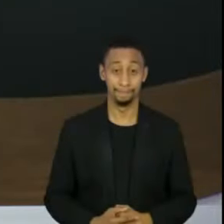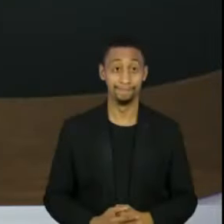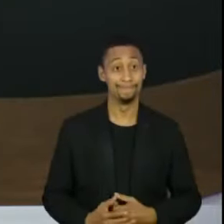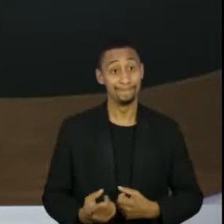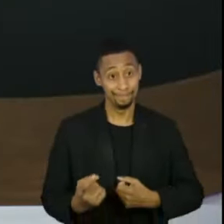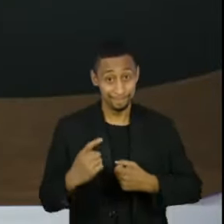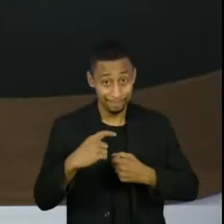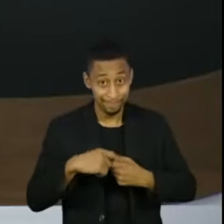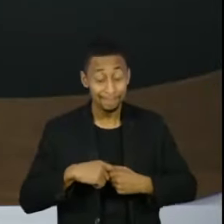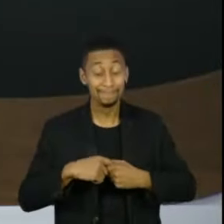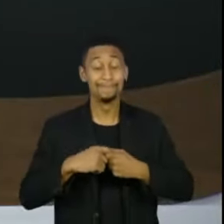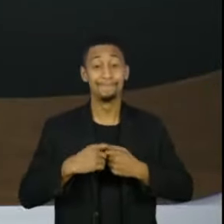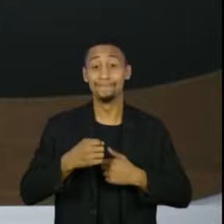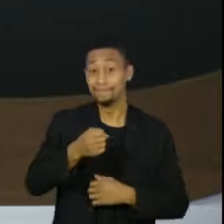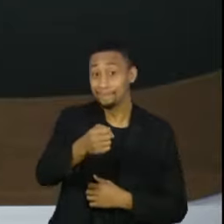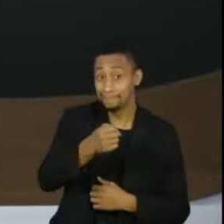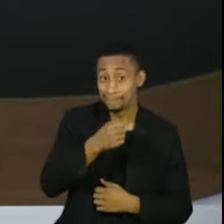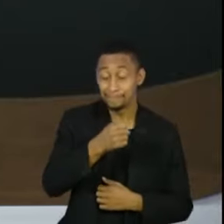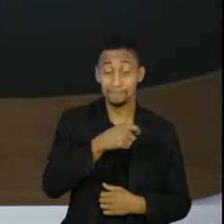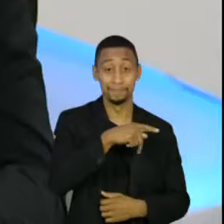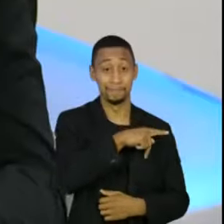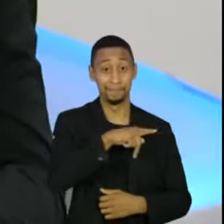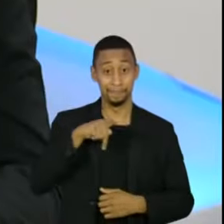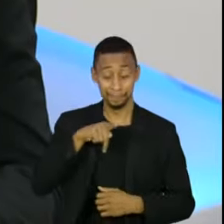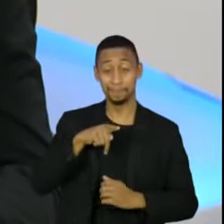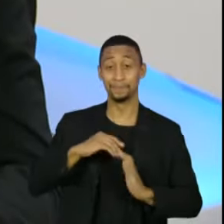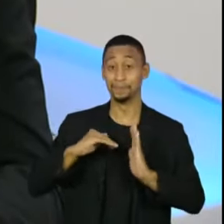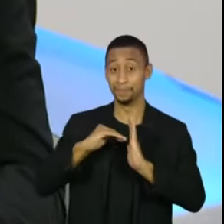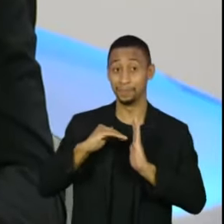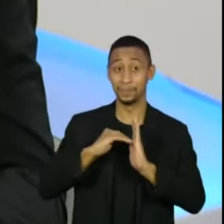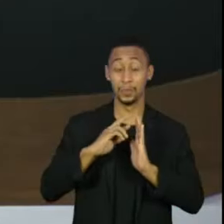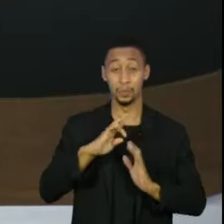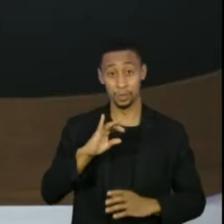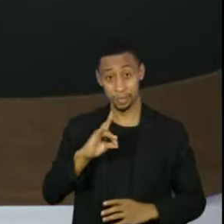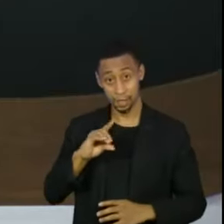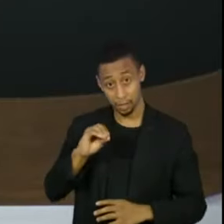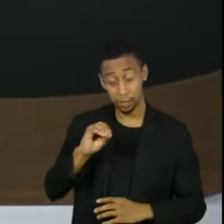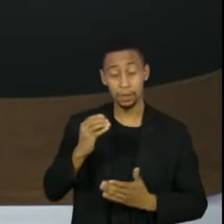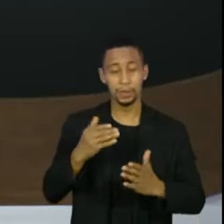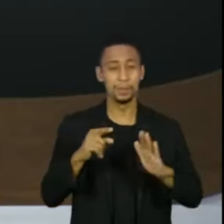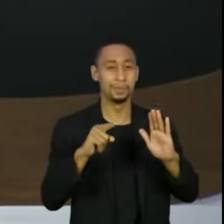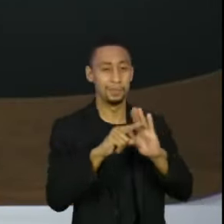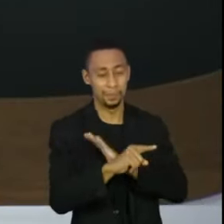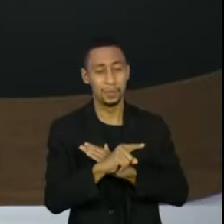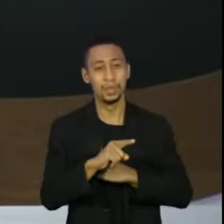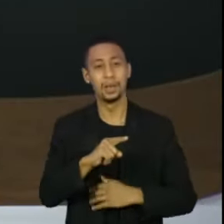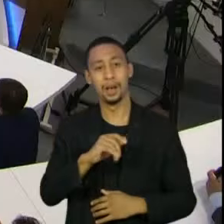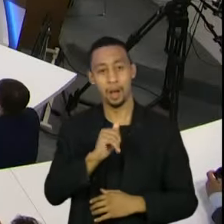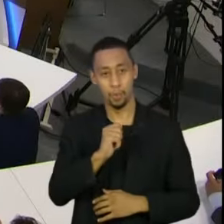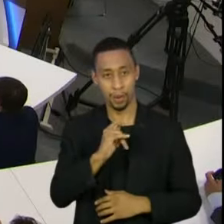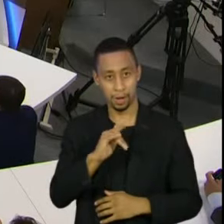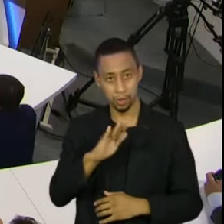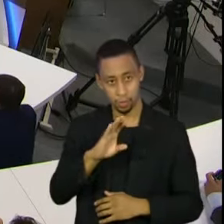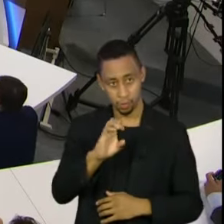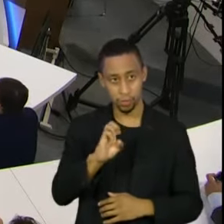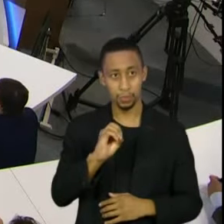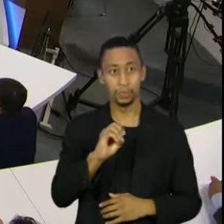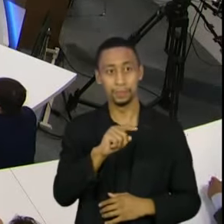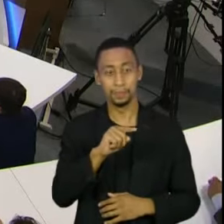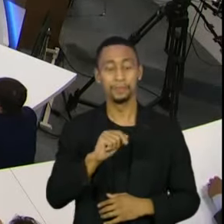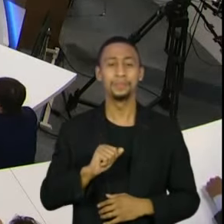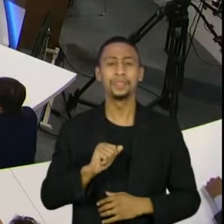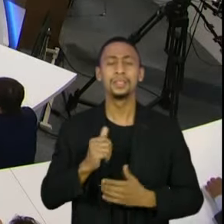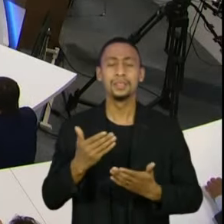Estamos de volta com a entrevista com o presidente do Senado, Rodrigo Pacheco, e a pergunta agora é do Alberto Bombigui, por favor. Eu queria retomar do ponto que